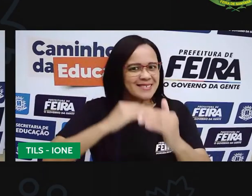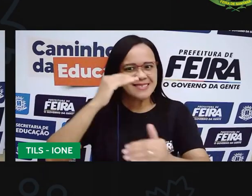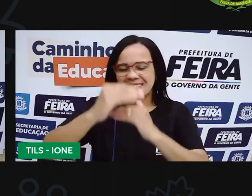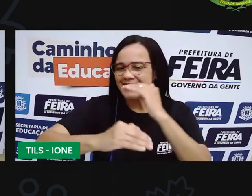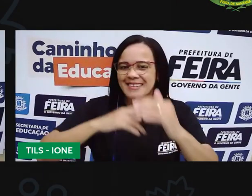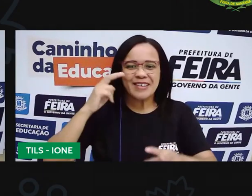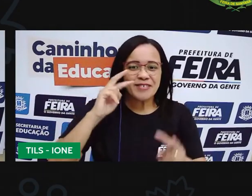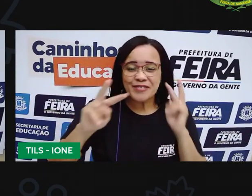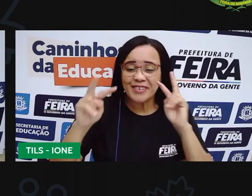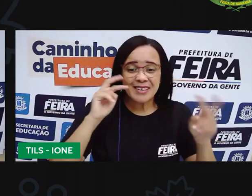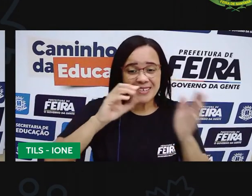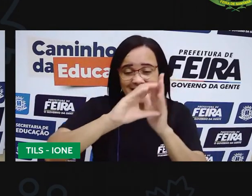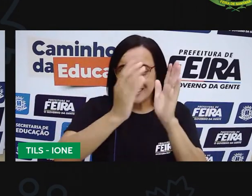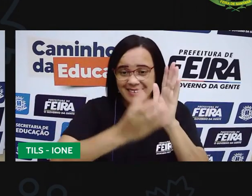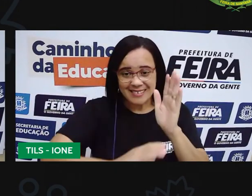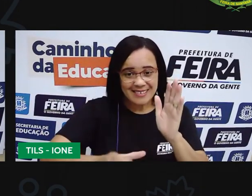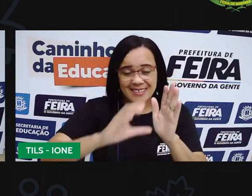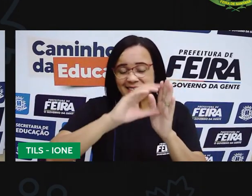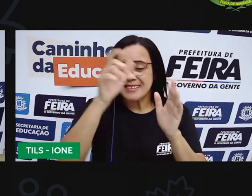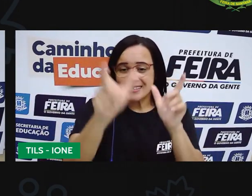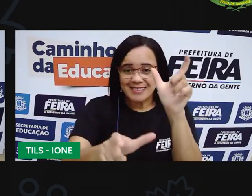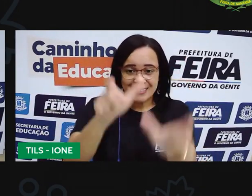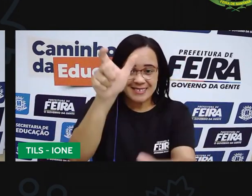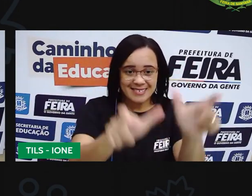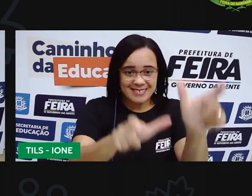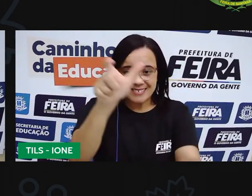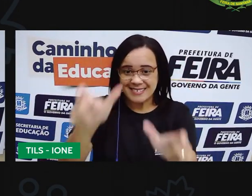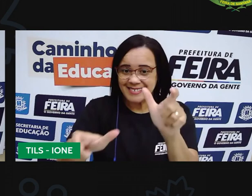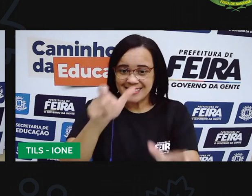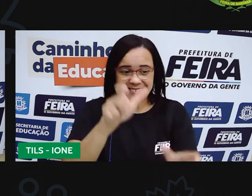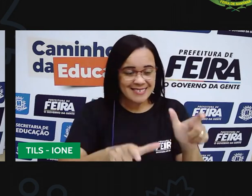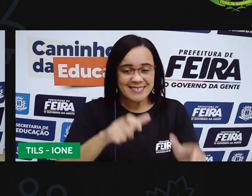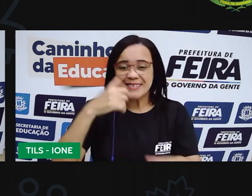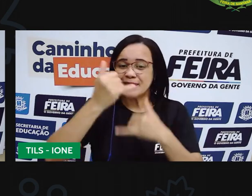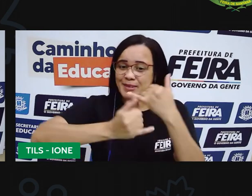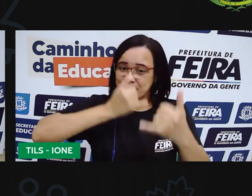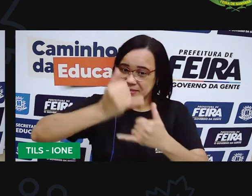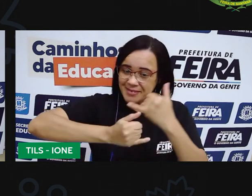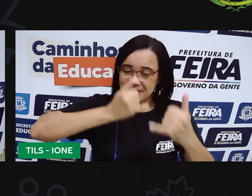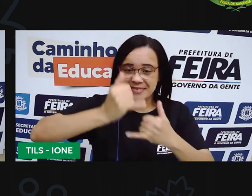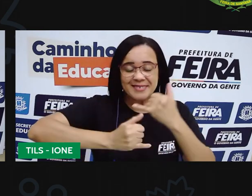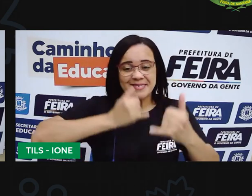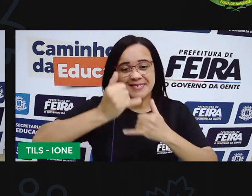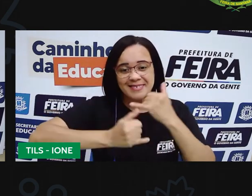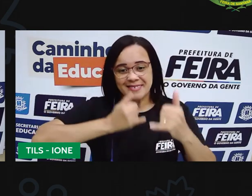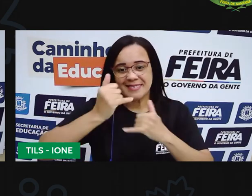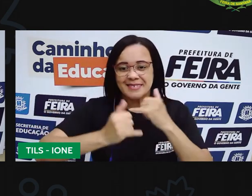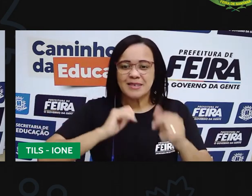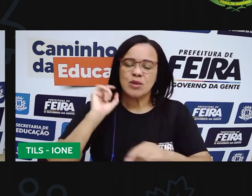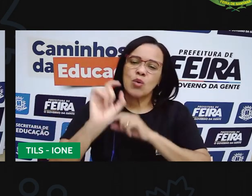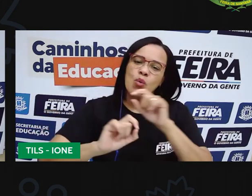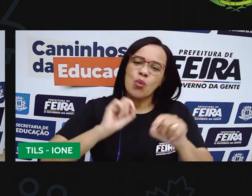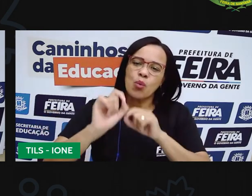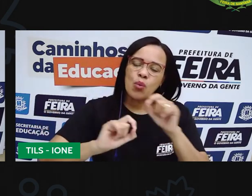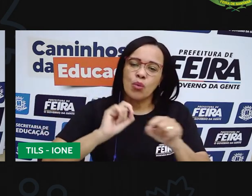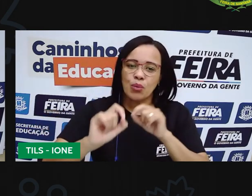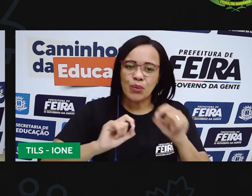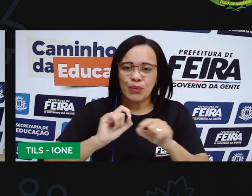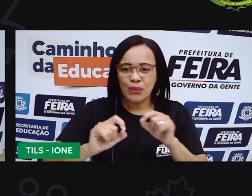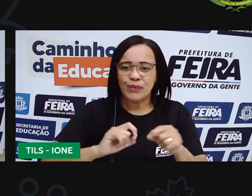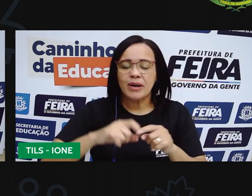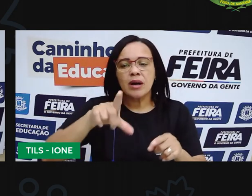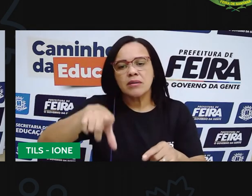as características físicas que estão sendo representadas naquele jogo para você ir fazendo ali a